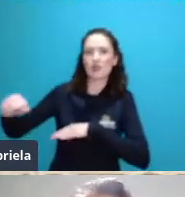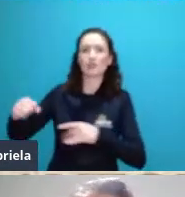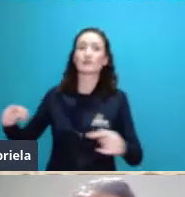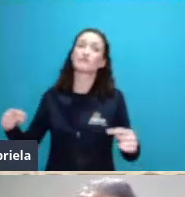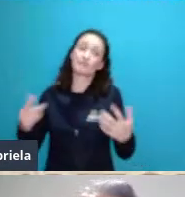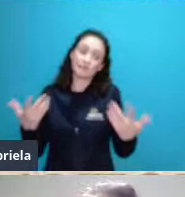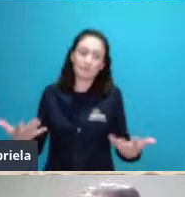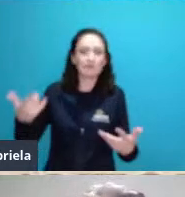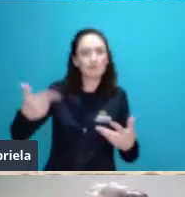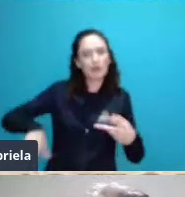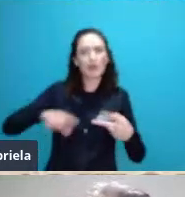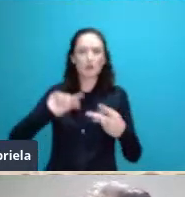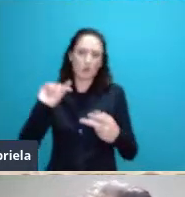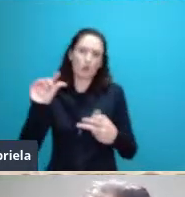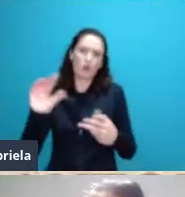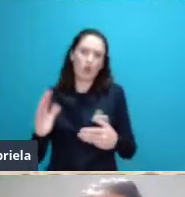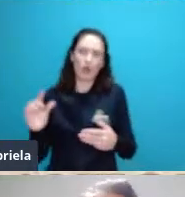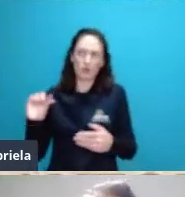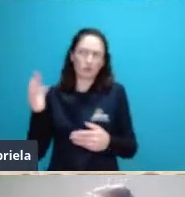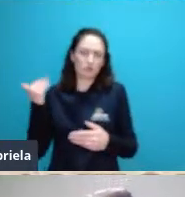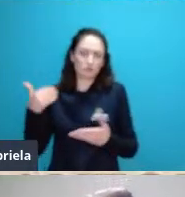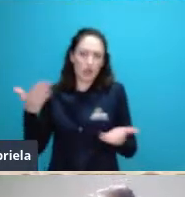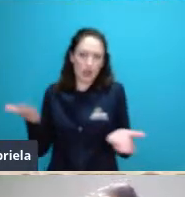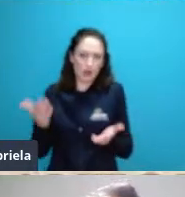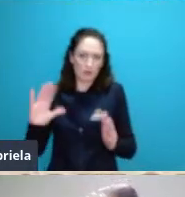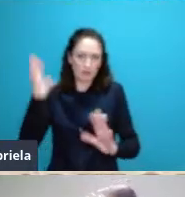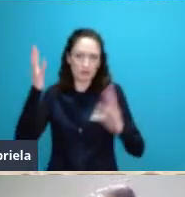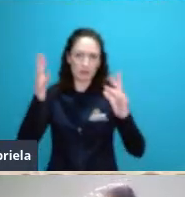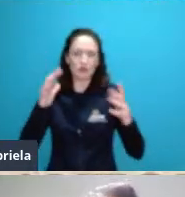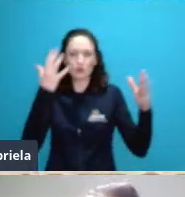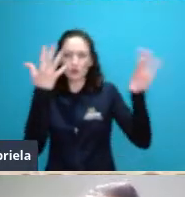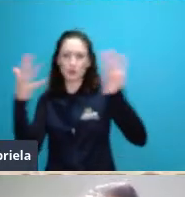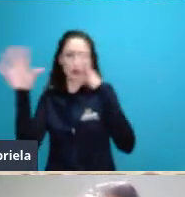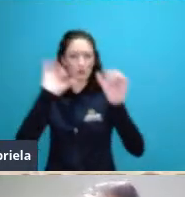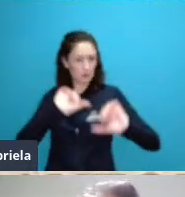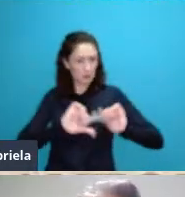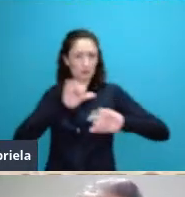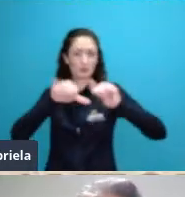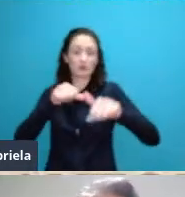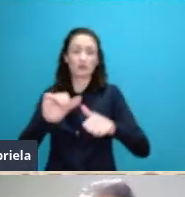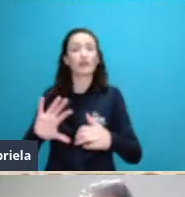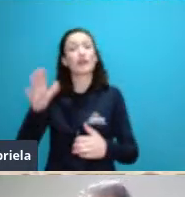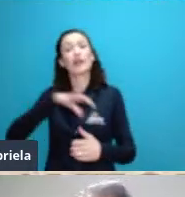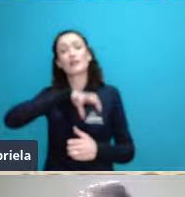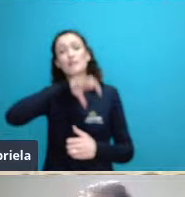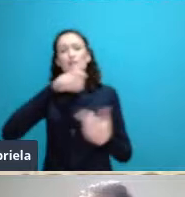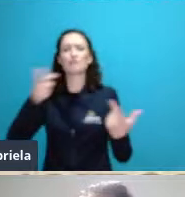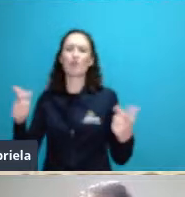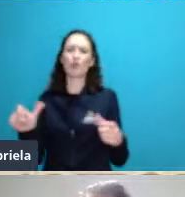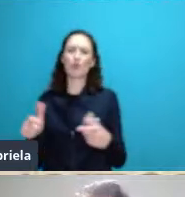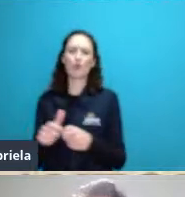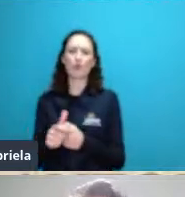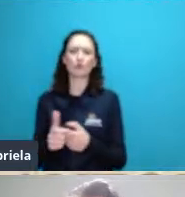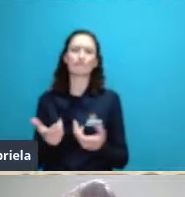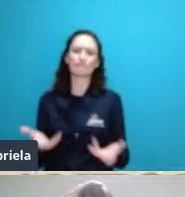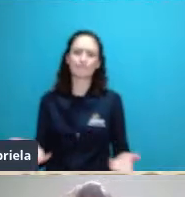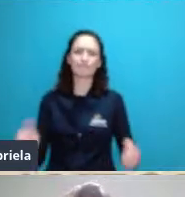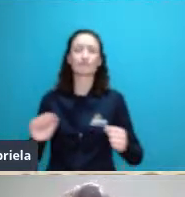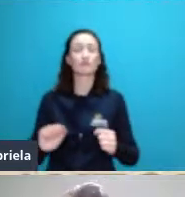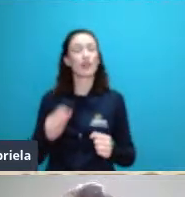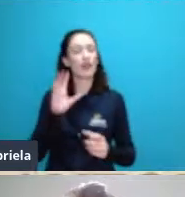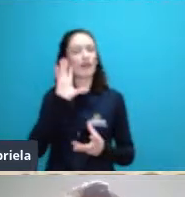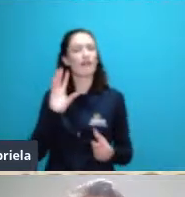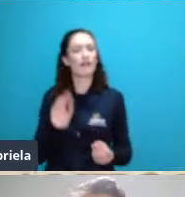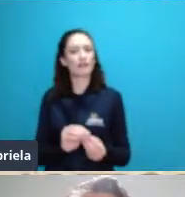e tudo isso levantou uma questão muito importante sobre o nosso papel na conservação da biodiversidade e aí o Odum